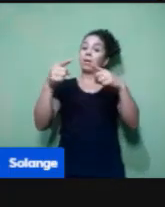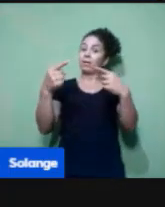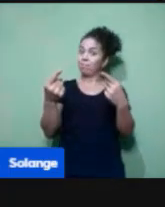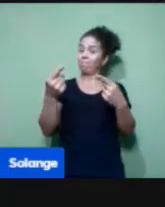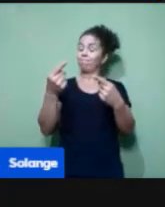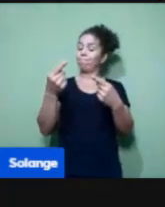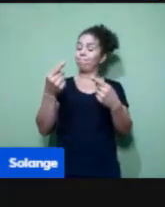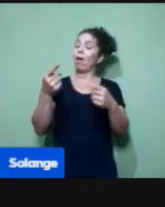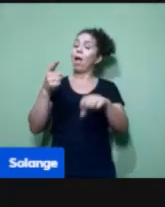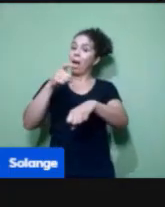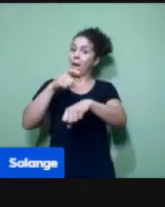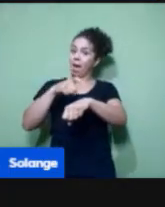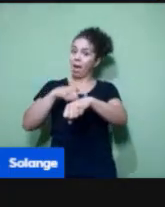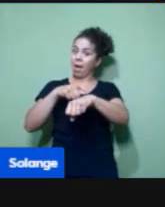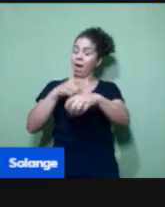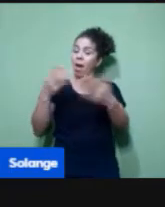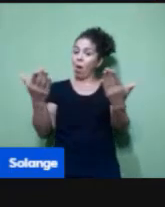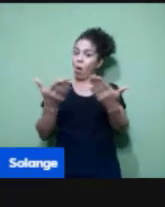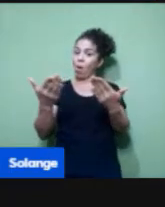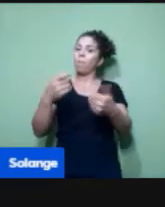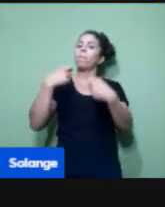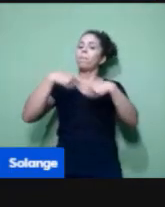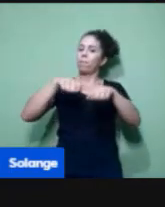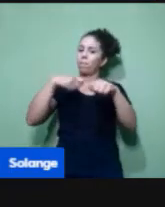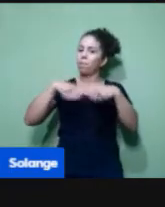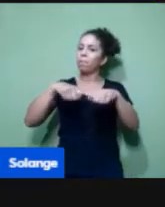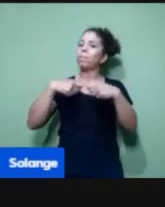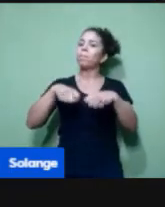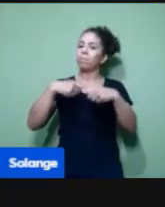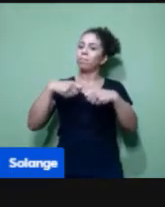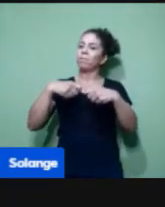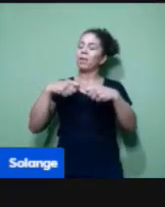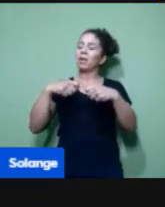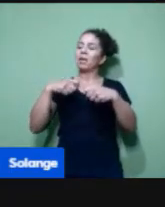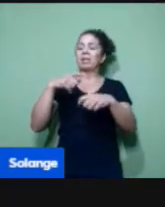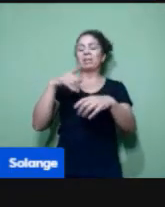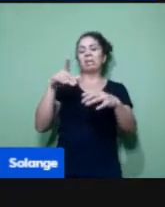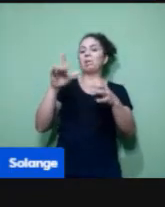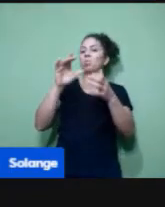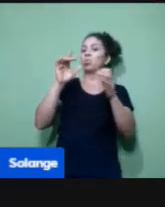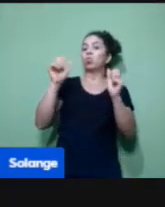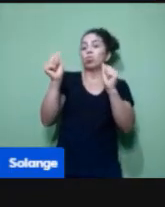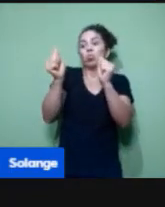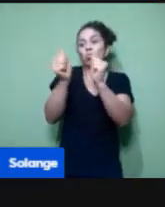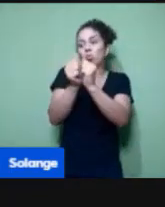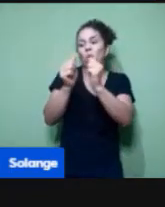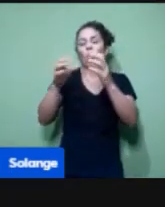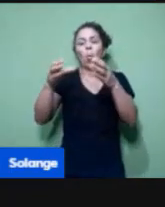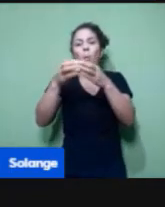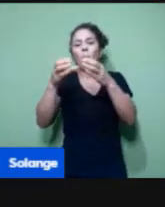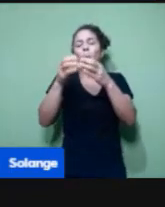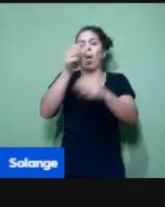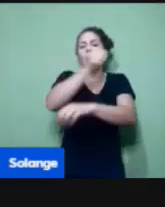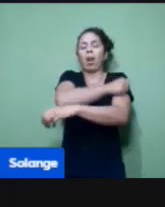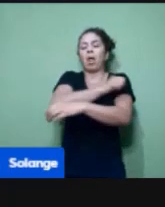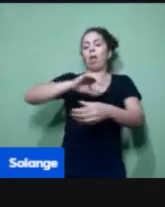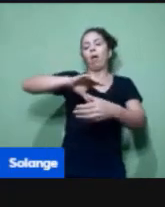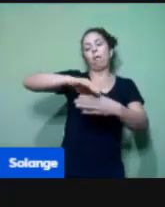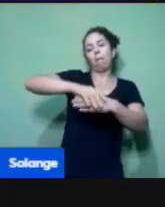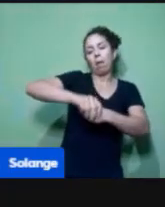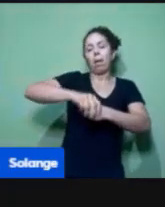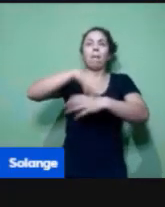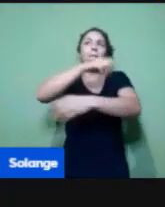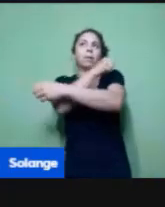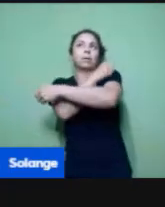precisa, tá? Porque, às vezes, você vai deixar eles todos juntos, porque um pouco um está abraçado no outro, um está com a mãozinha dada com o outro, um quer conversar.